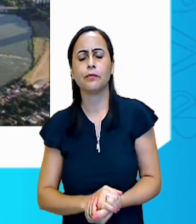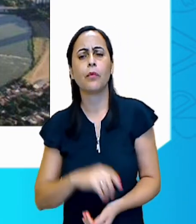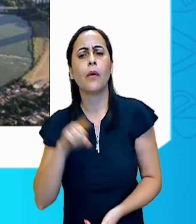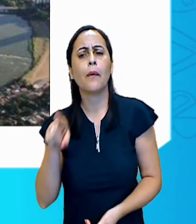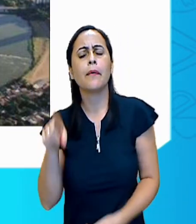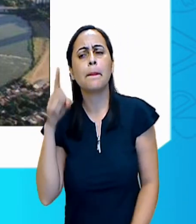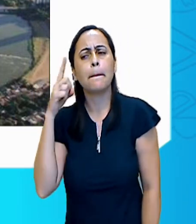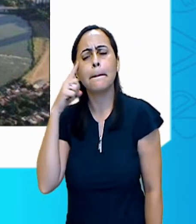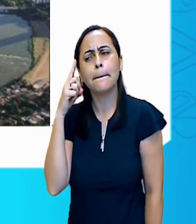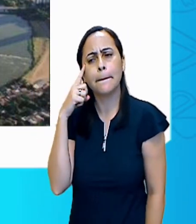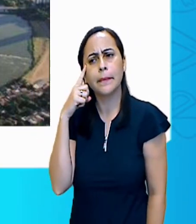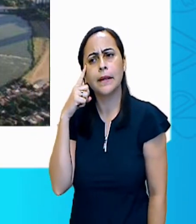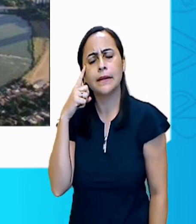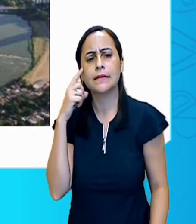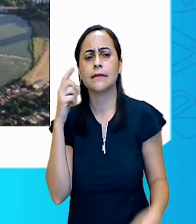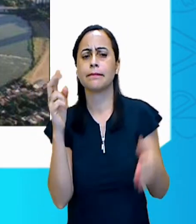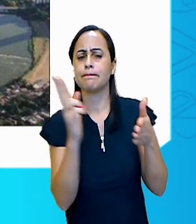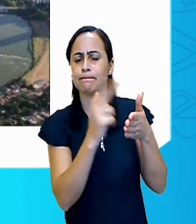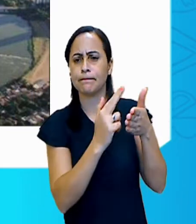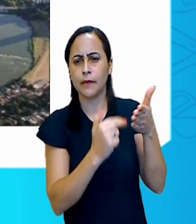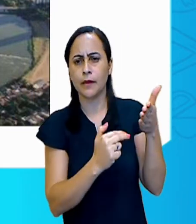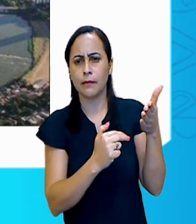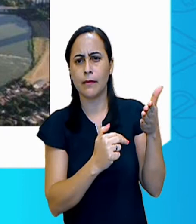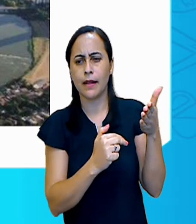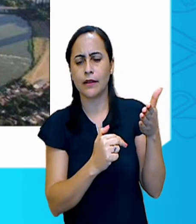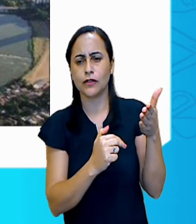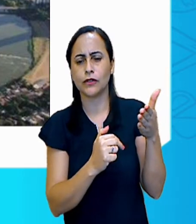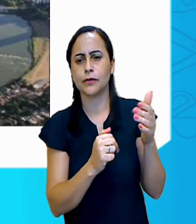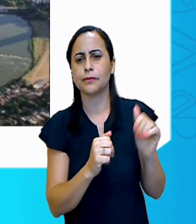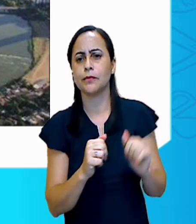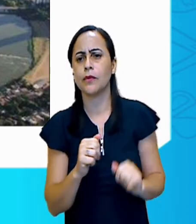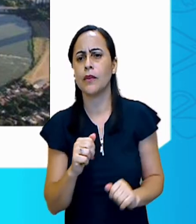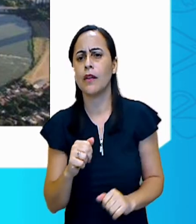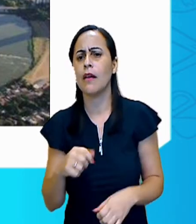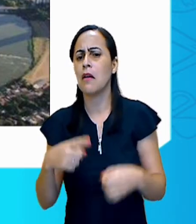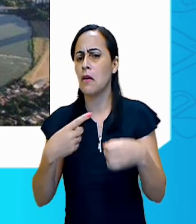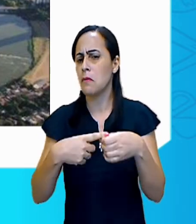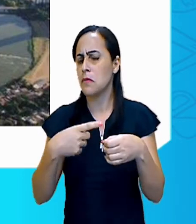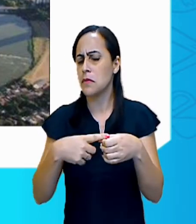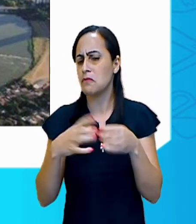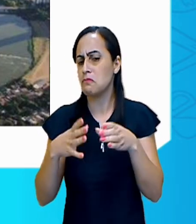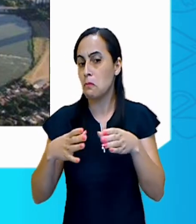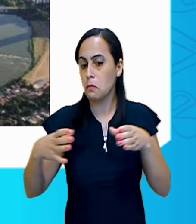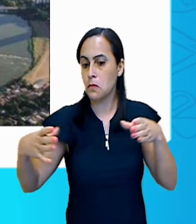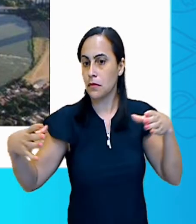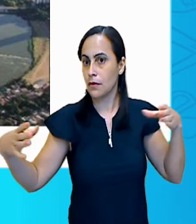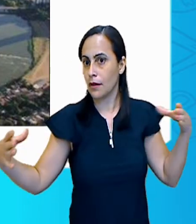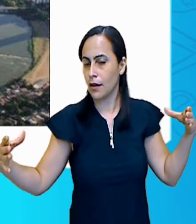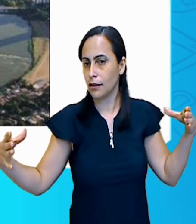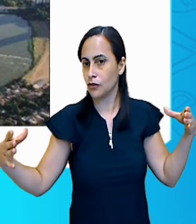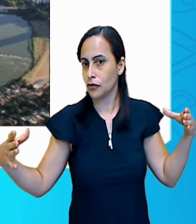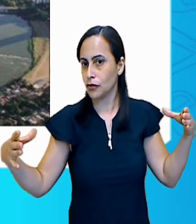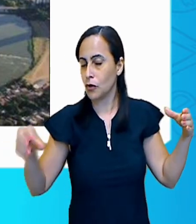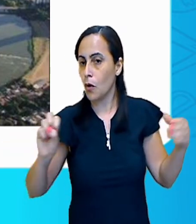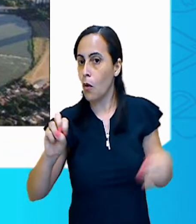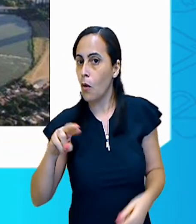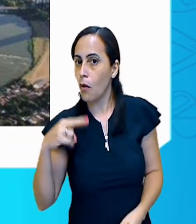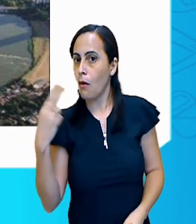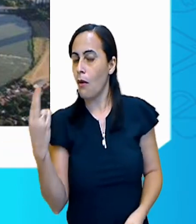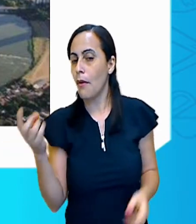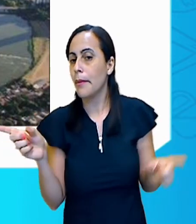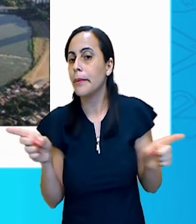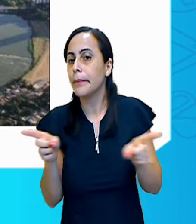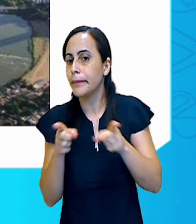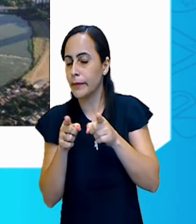acham que, pela essa imagem, Governador Valadares é uma cidade grande ou uma cidade pequena?